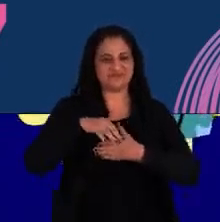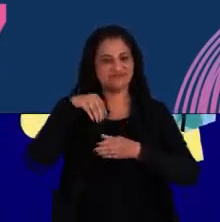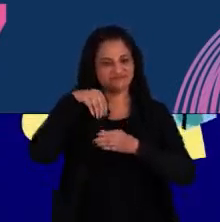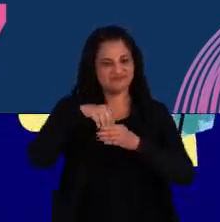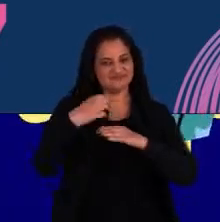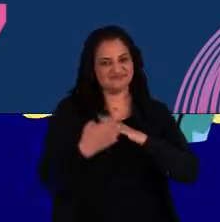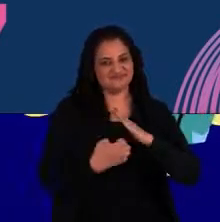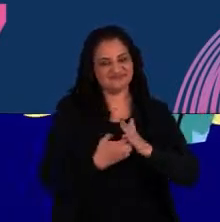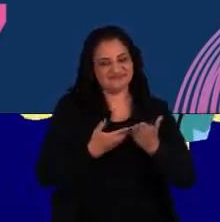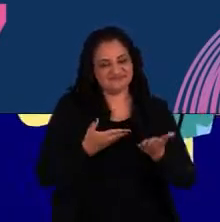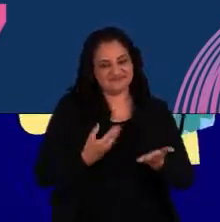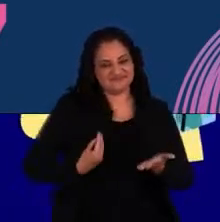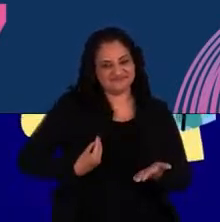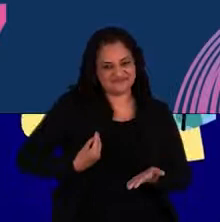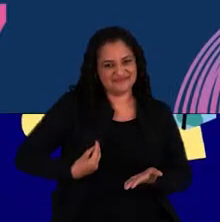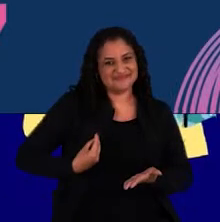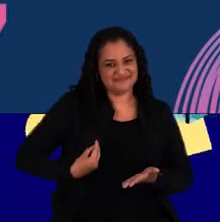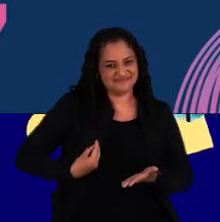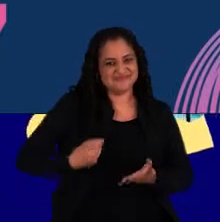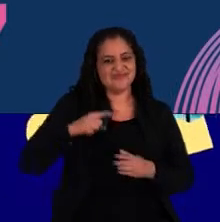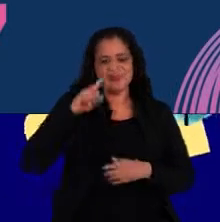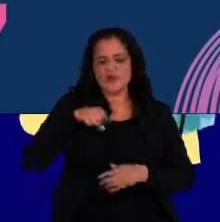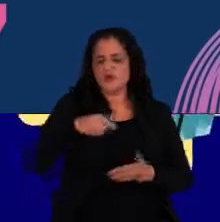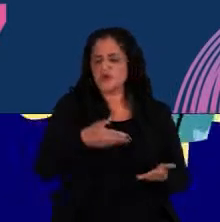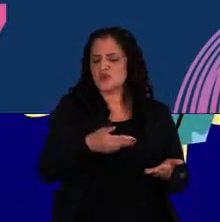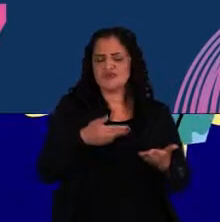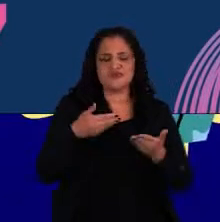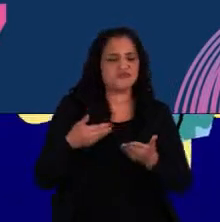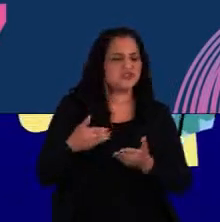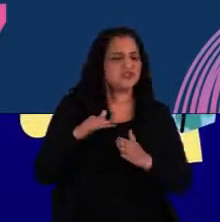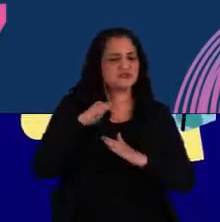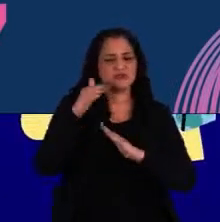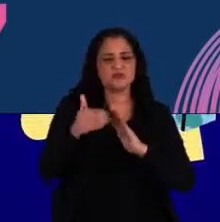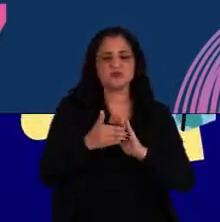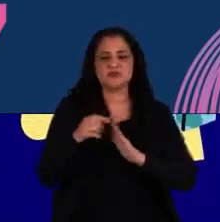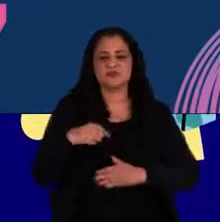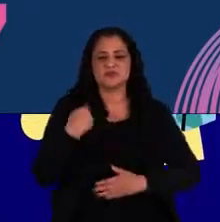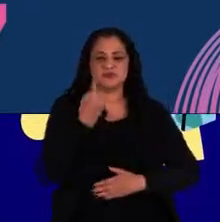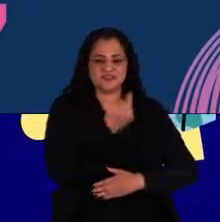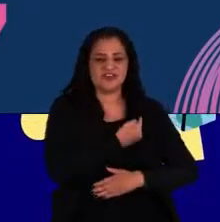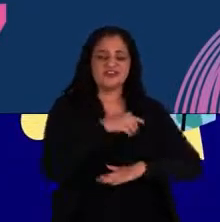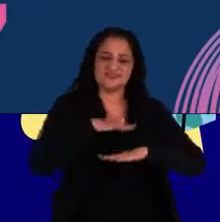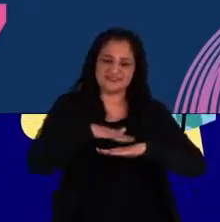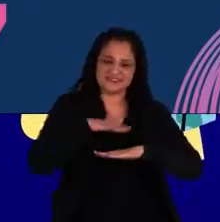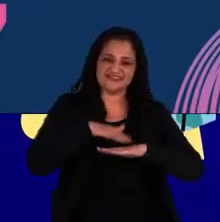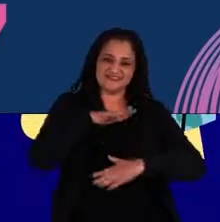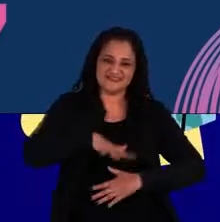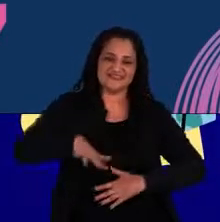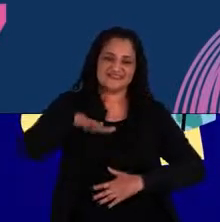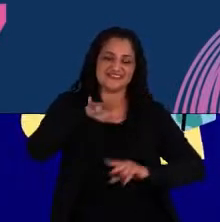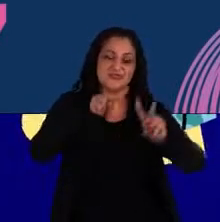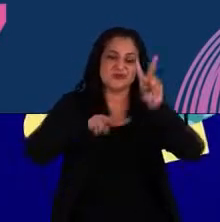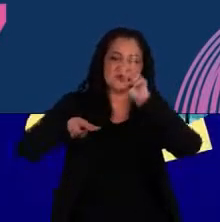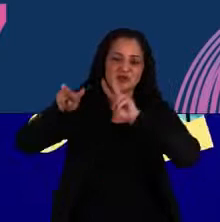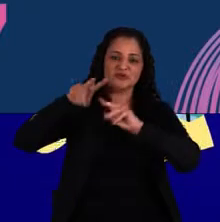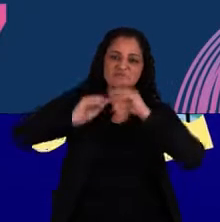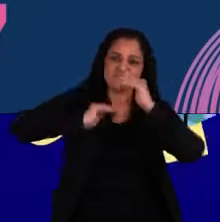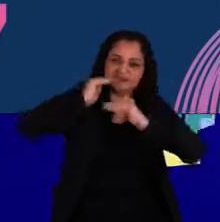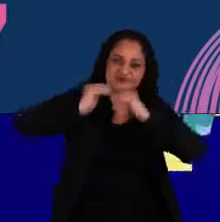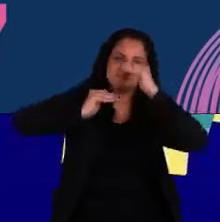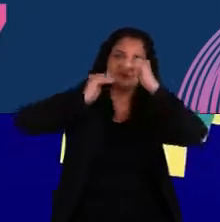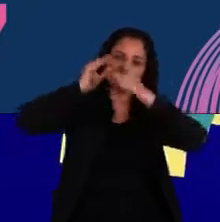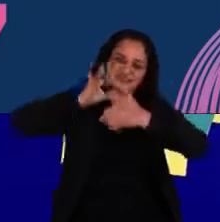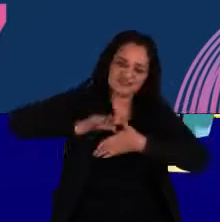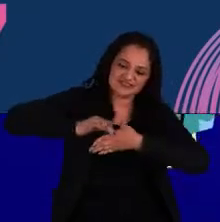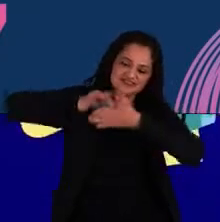que estão dentro dessas organizações. Então, esse é um grande convite para todos nós que atuamos nesse mercado, que olhamos para o